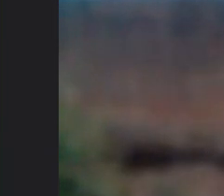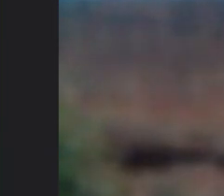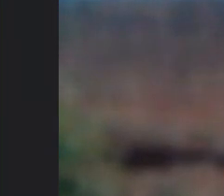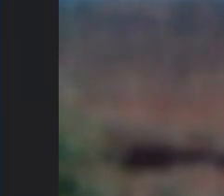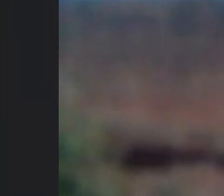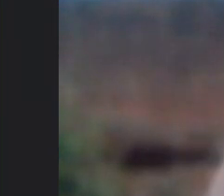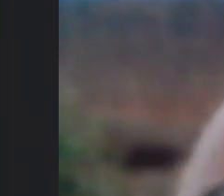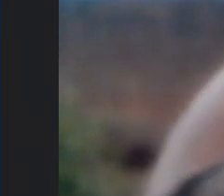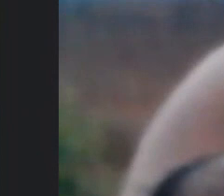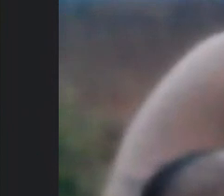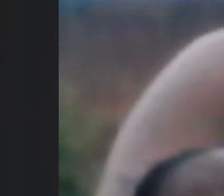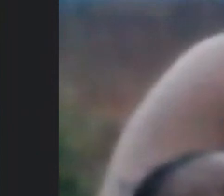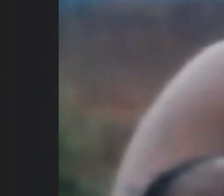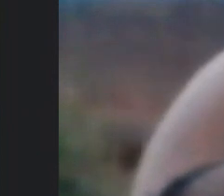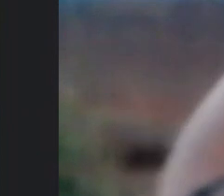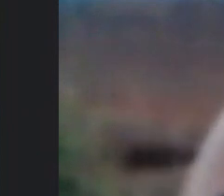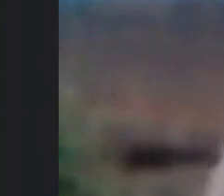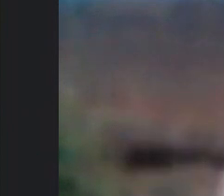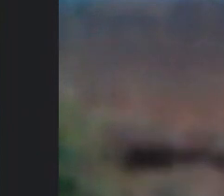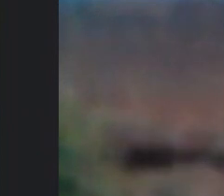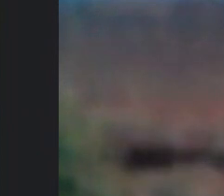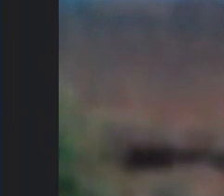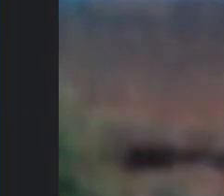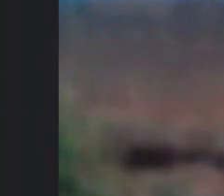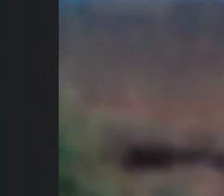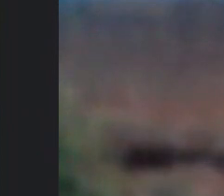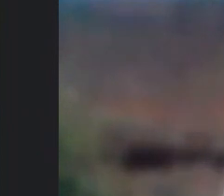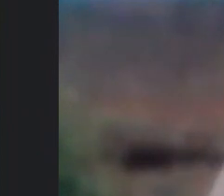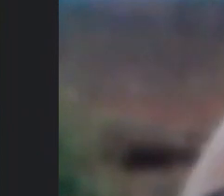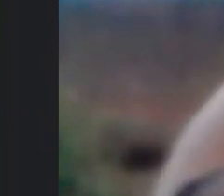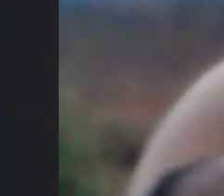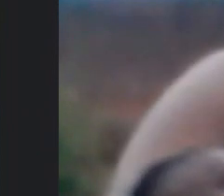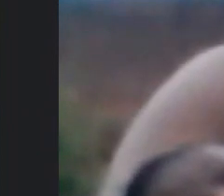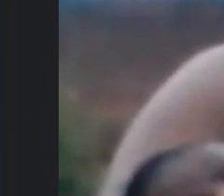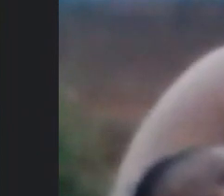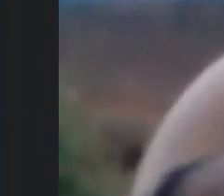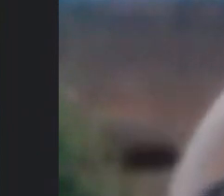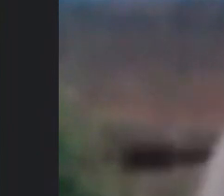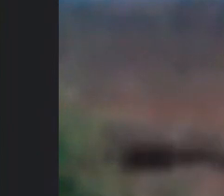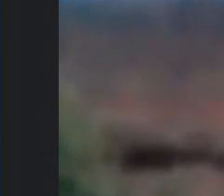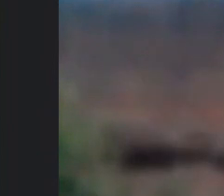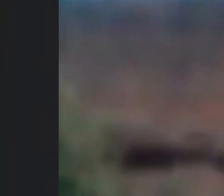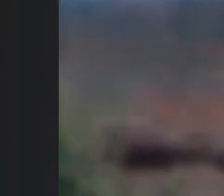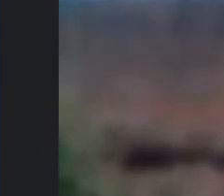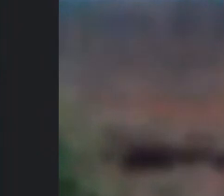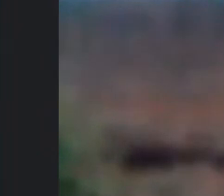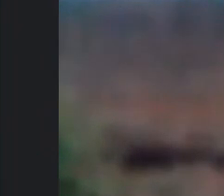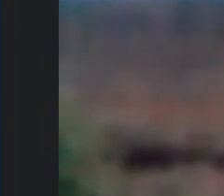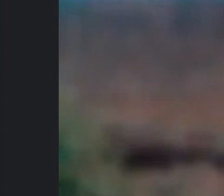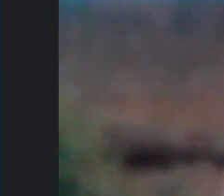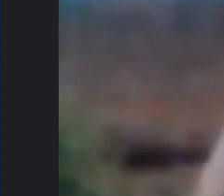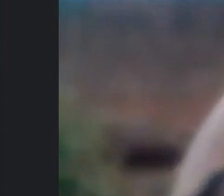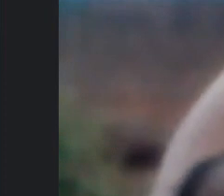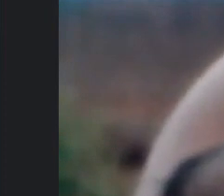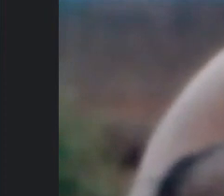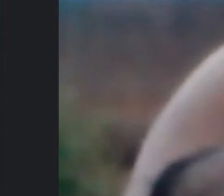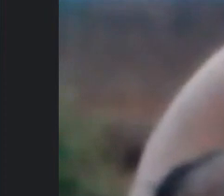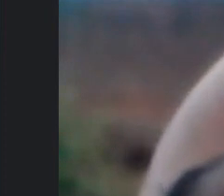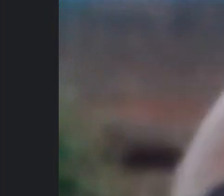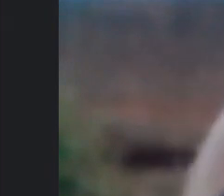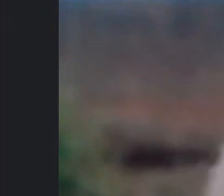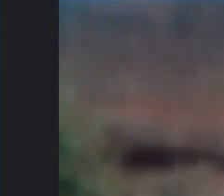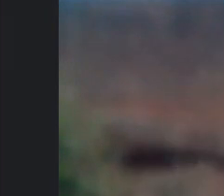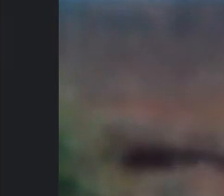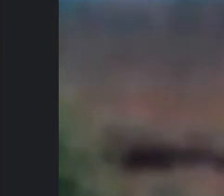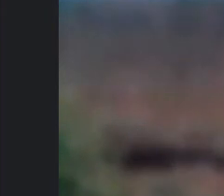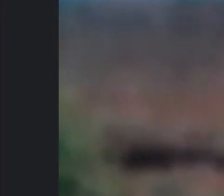ser indígena passa por uma questão de pertencimento né não é algo só nesse nível individual é algo desse coletivo